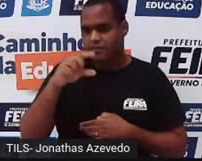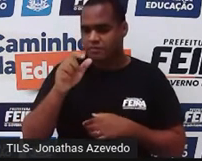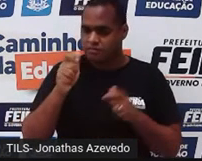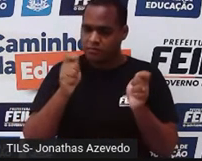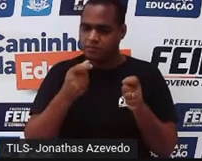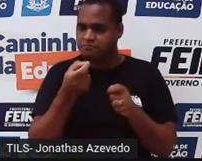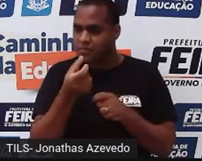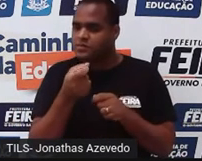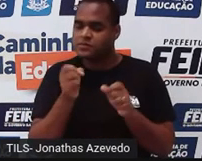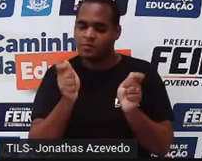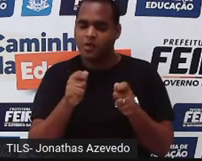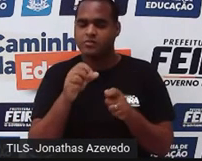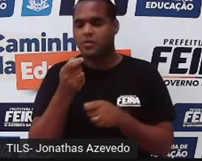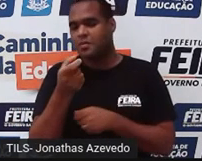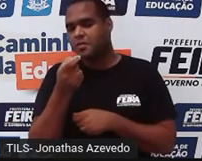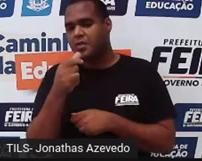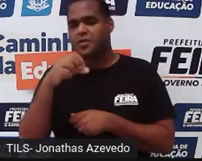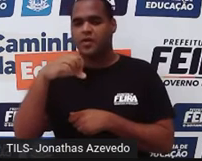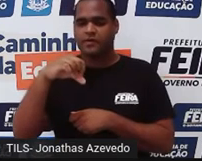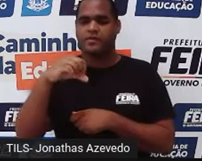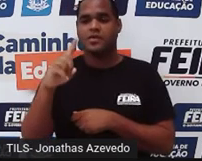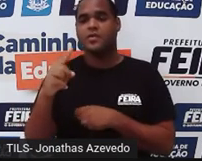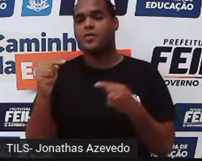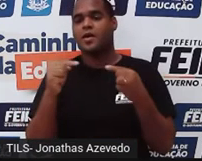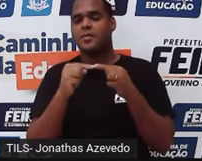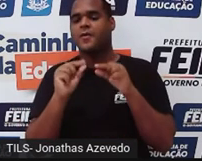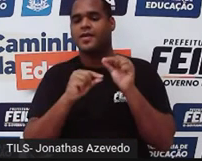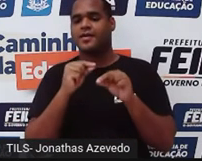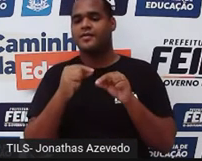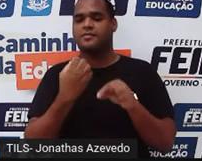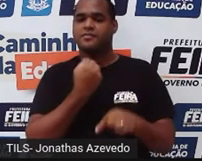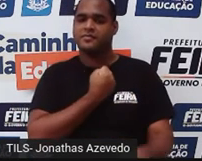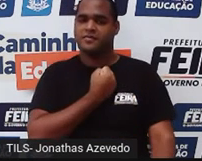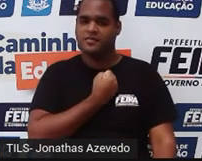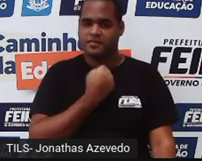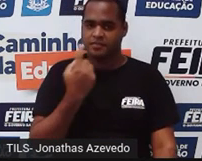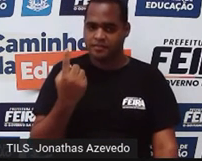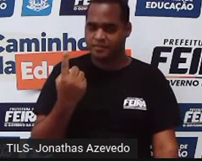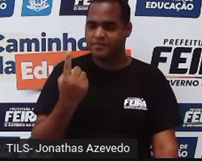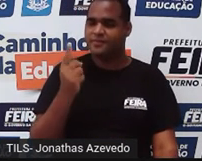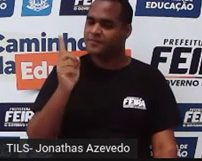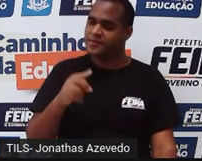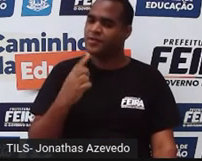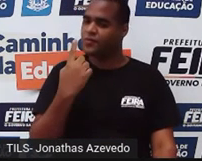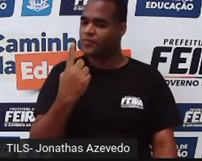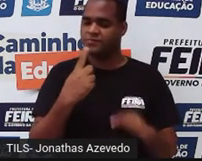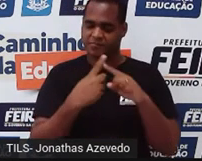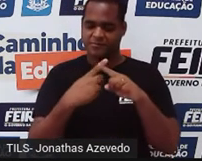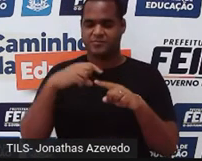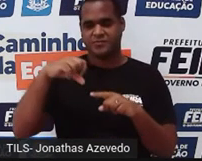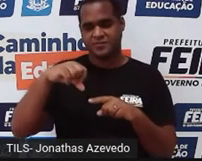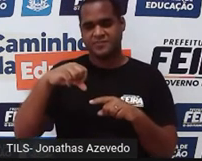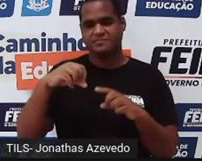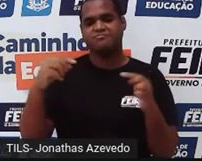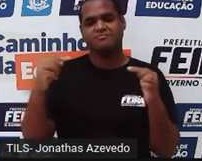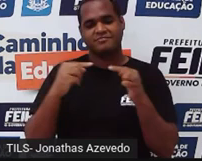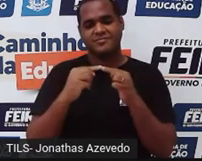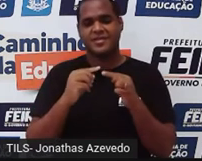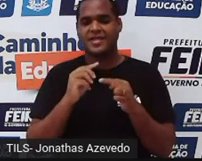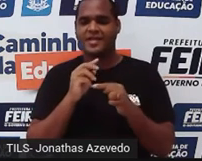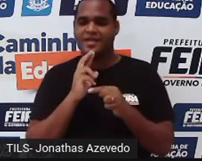ou chegue mais perto de 9. Só pode ser o 1. Por quê, professor? Porque 1 vezes 9 é